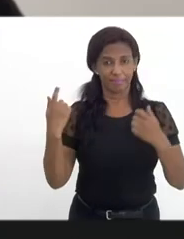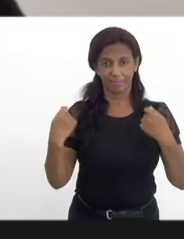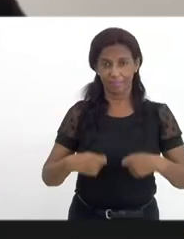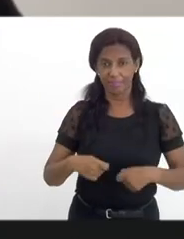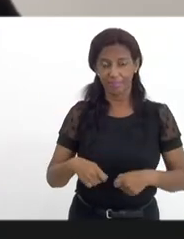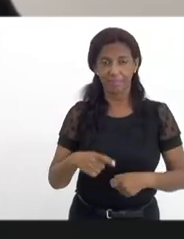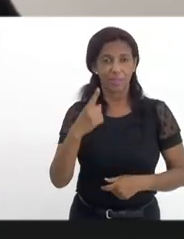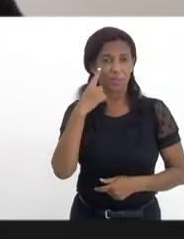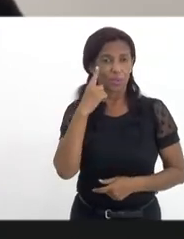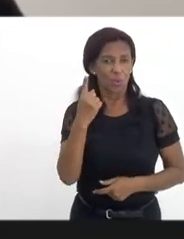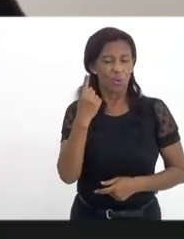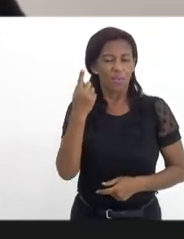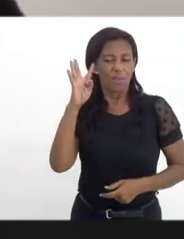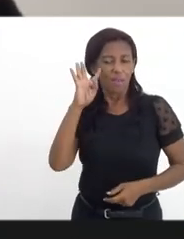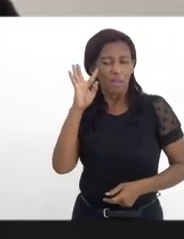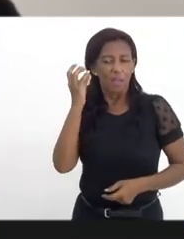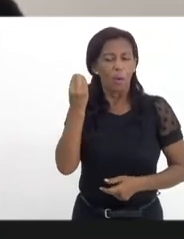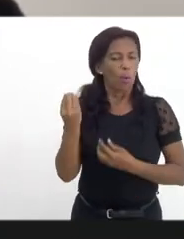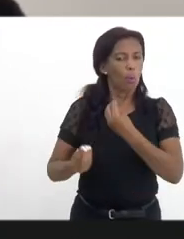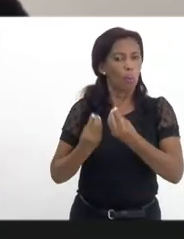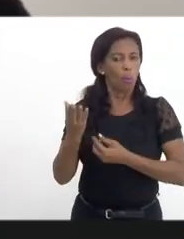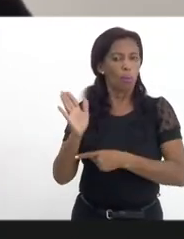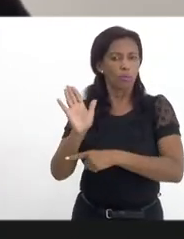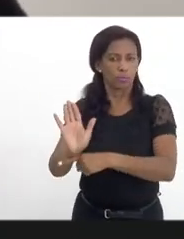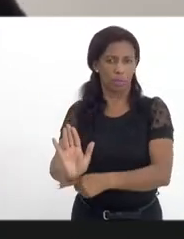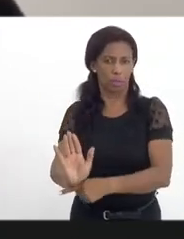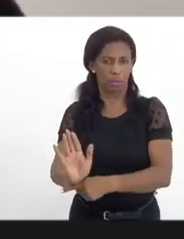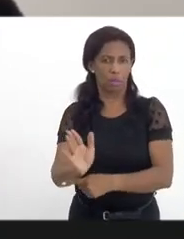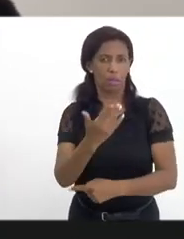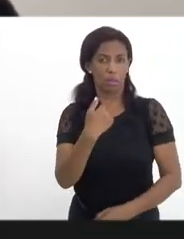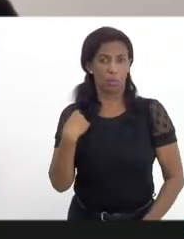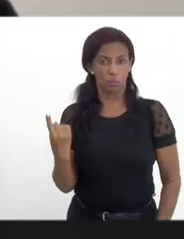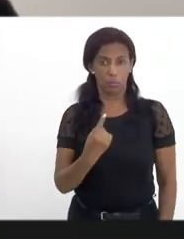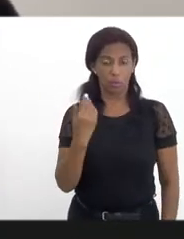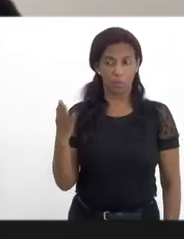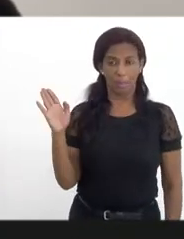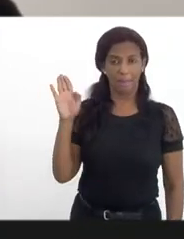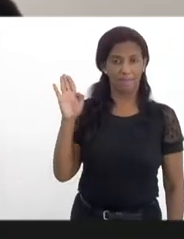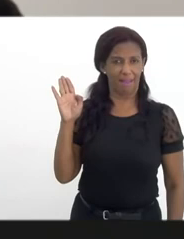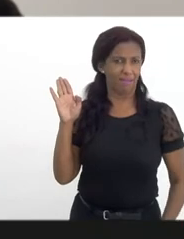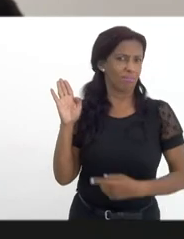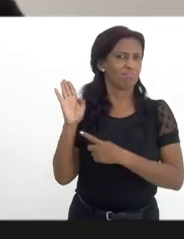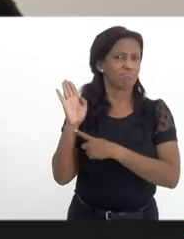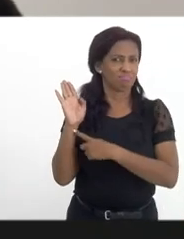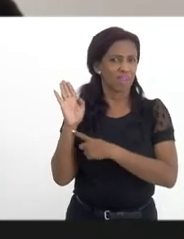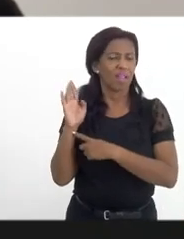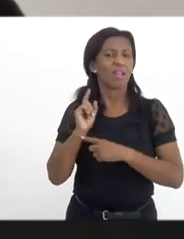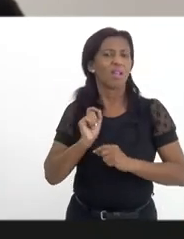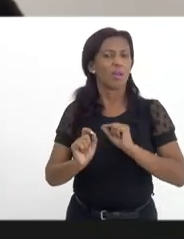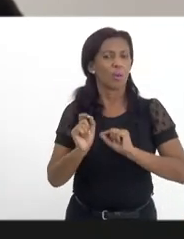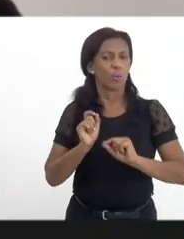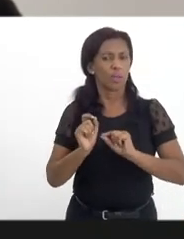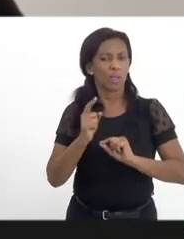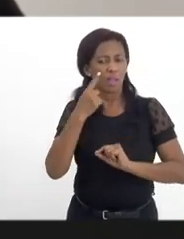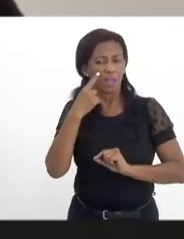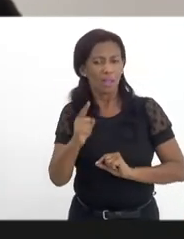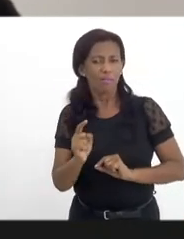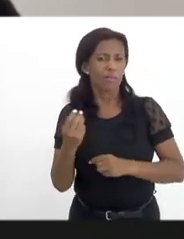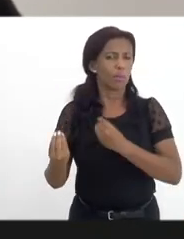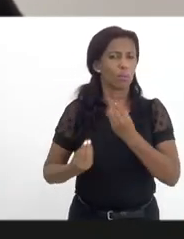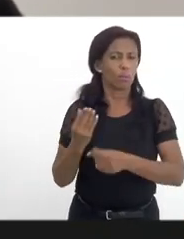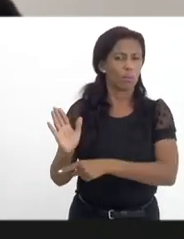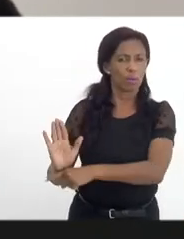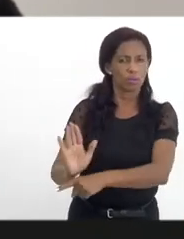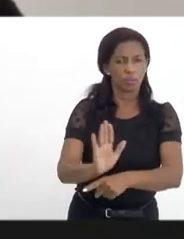apontar a solução e o nosso mandato e a comissão tem o intuito de fazer isso, de potencializar esse trabalho, não